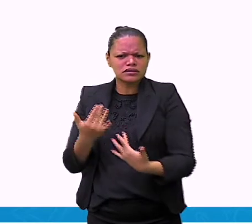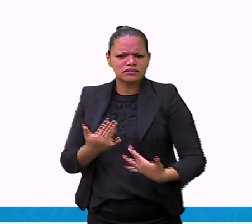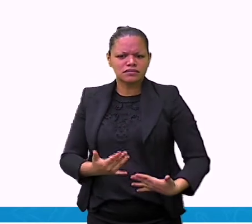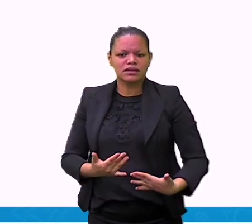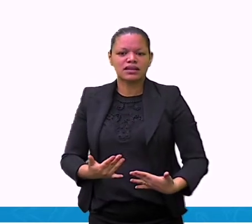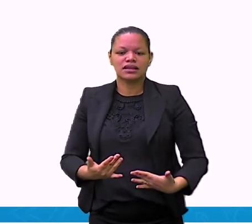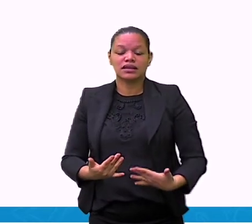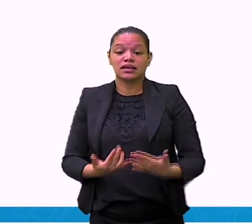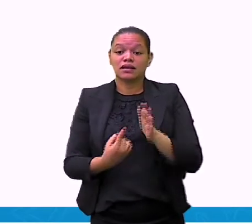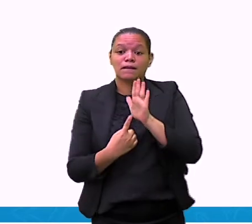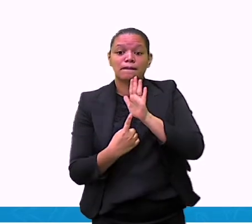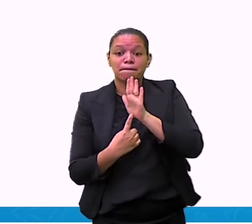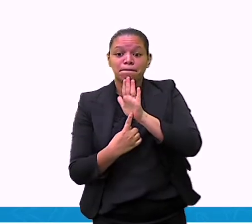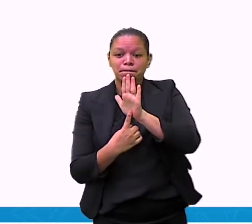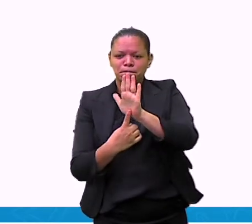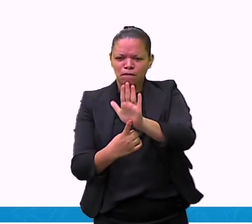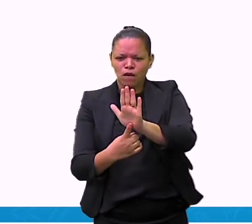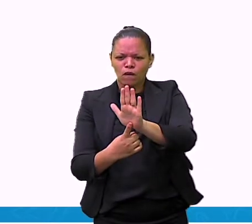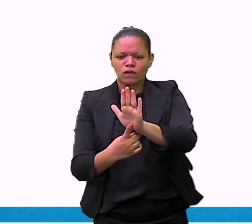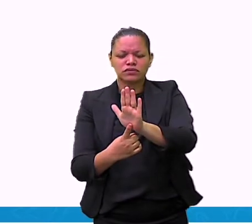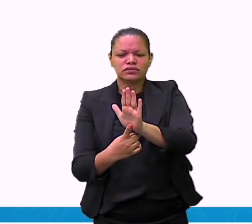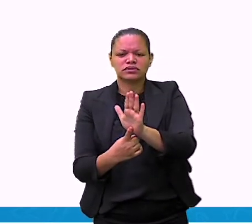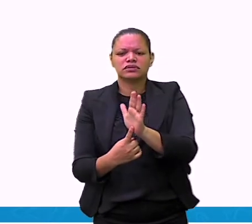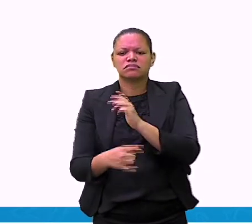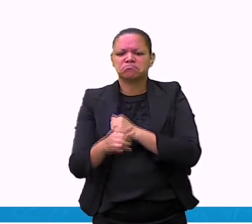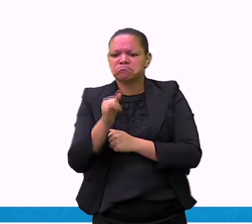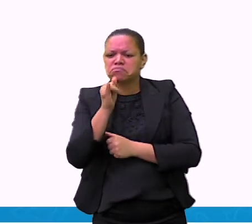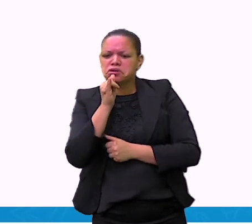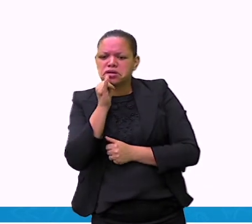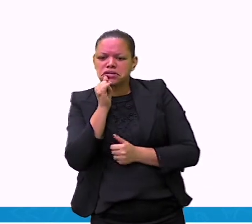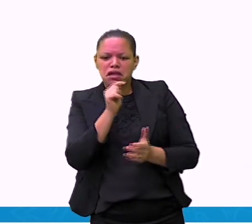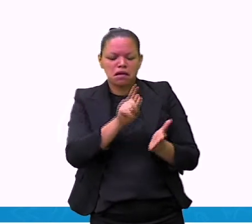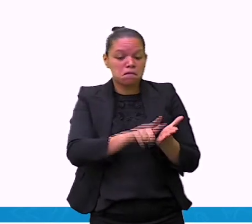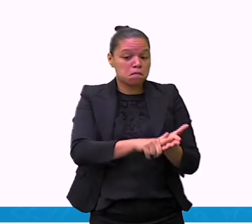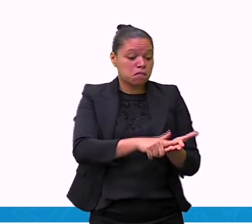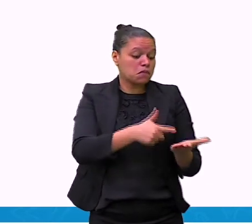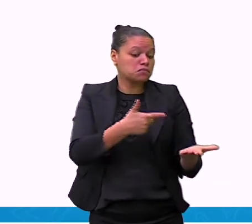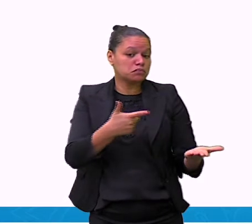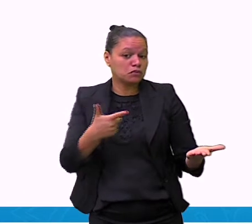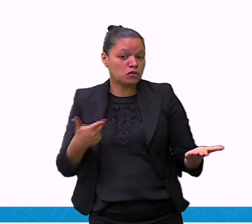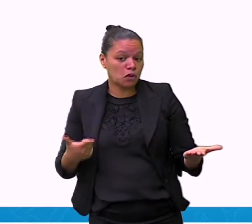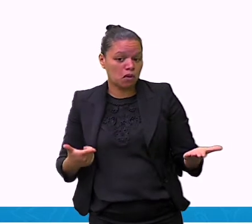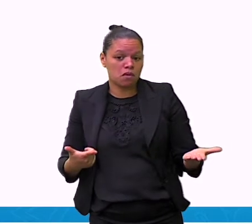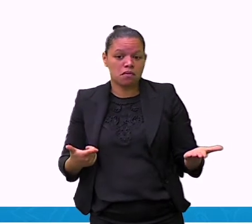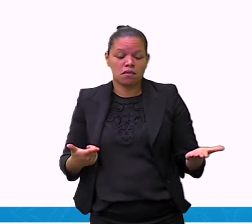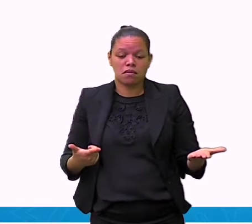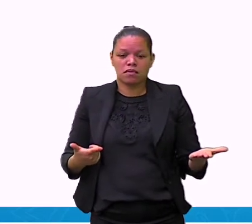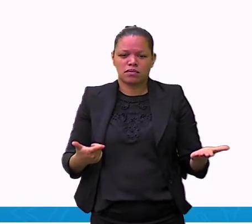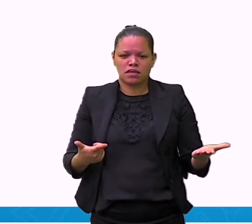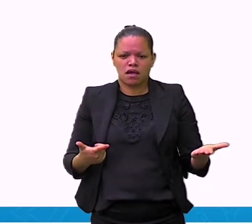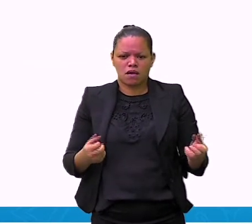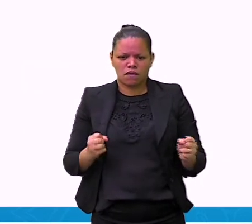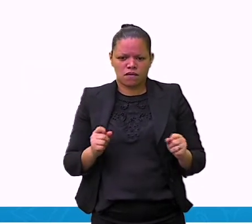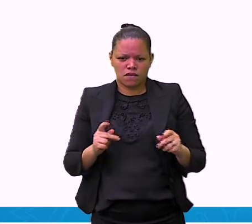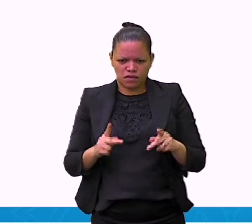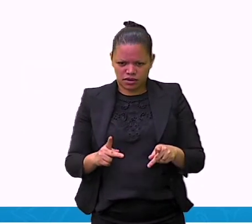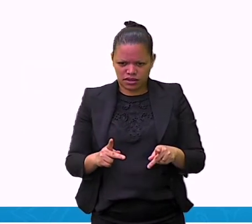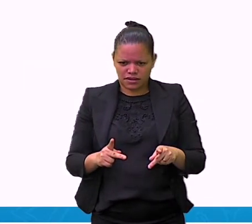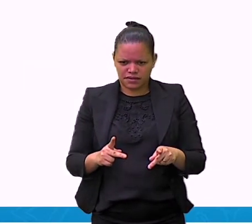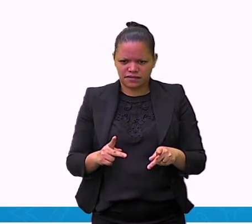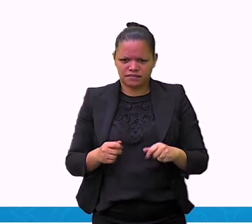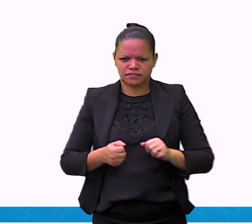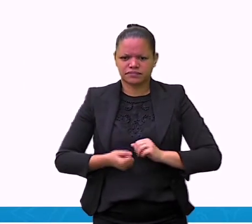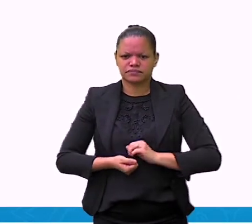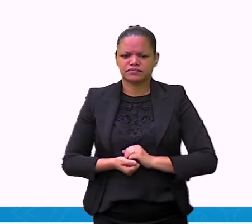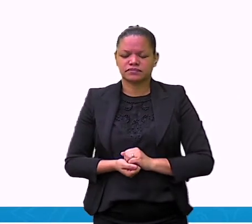ou fotos de revista e jornal. Como eu disse para você, não é foto e legenda, é foto e